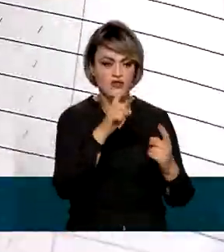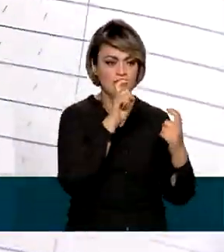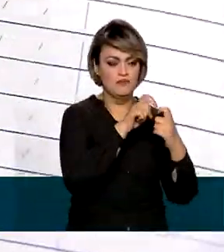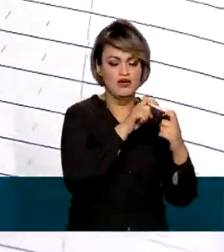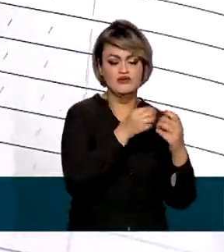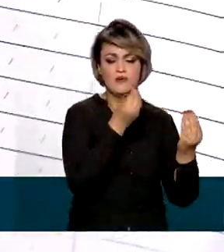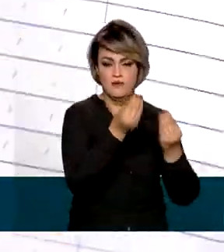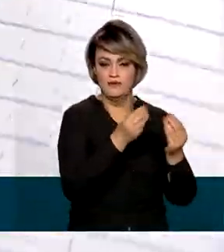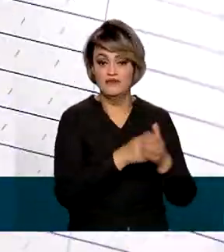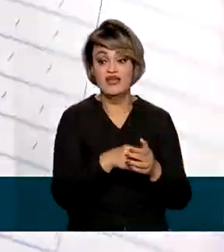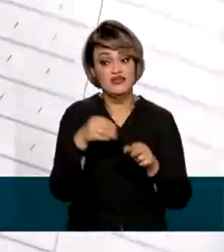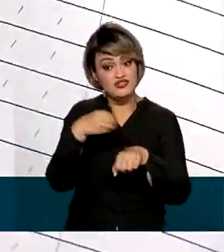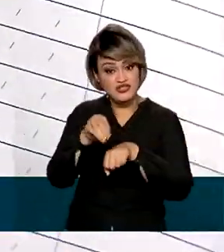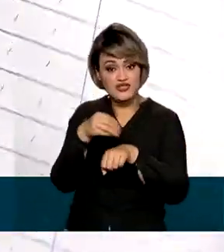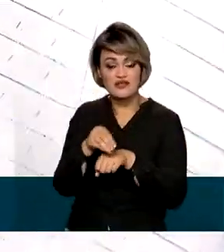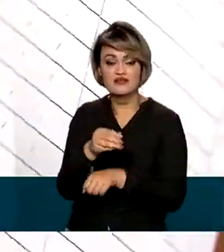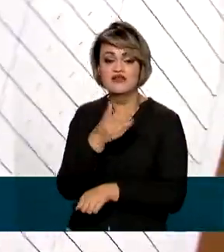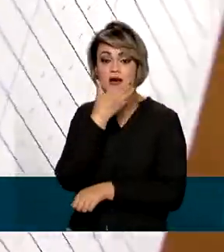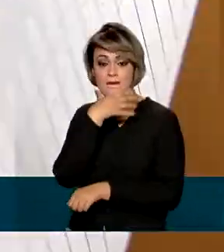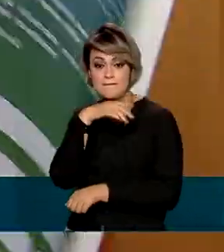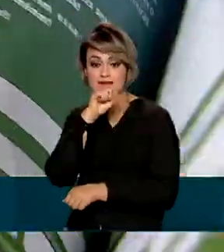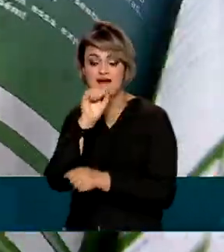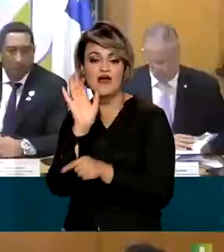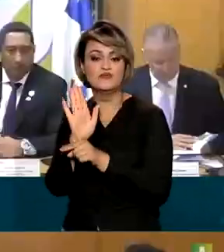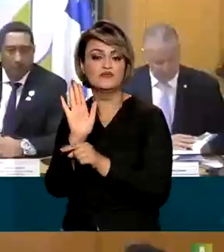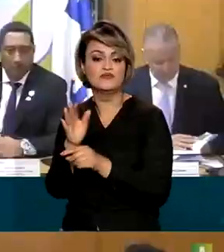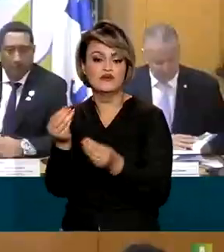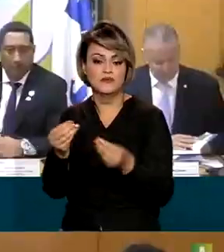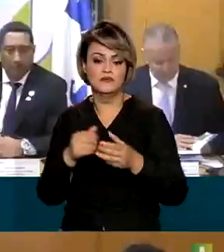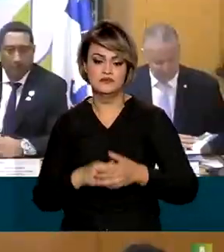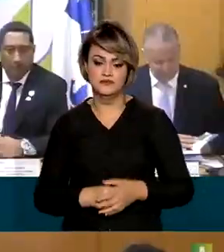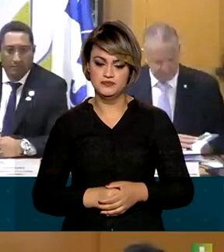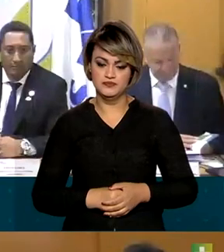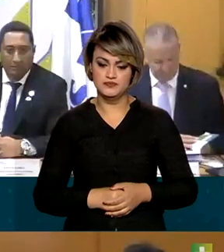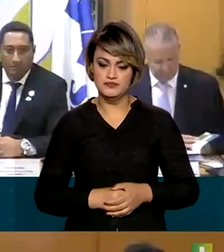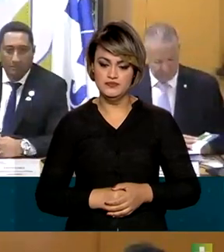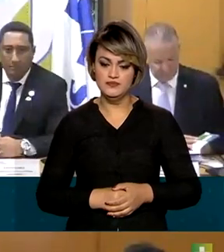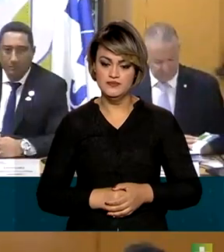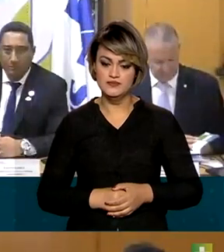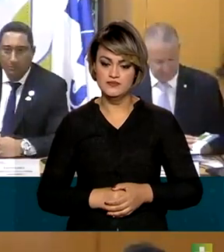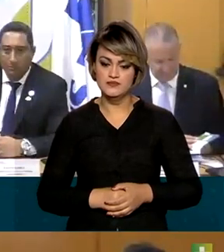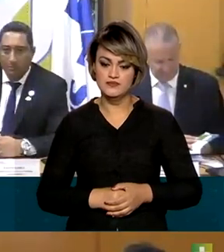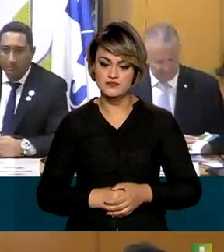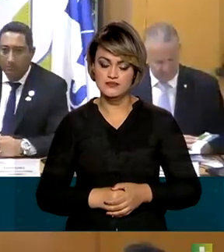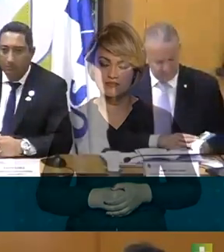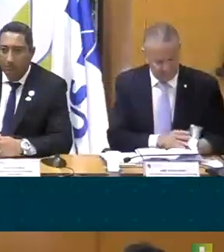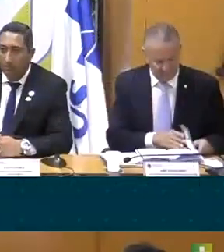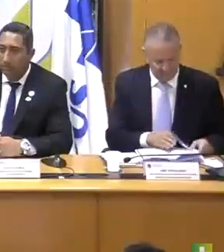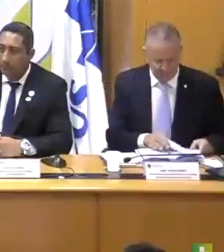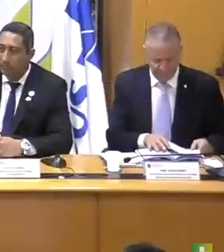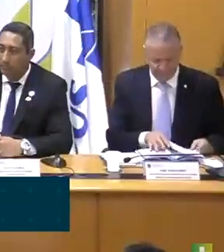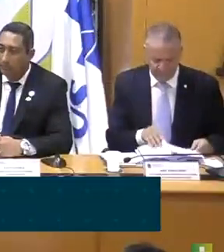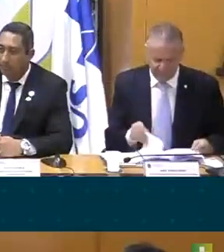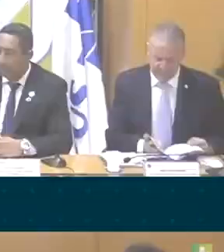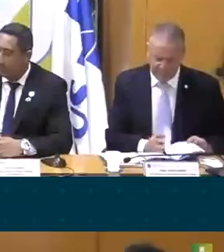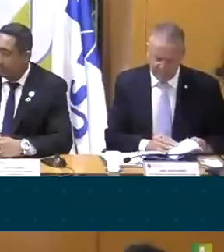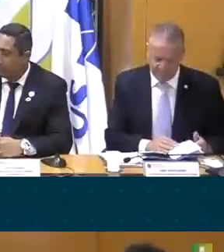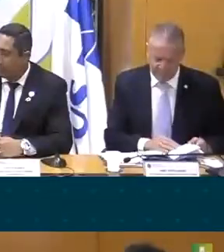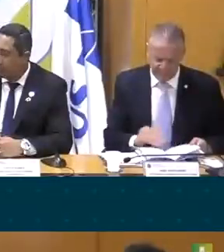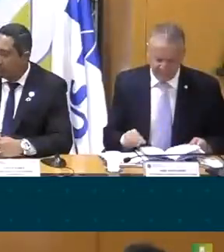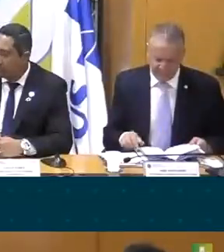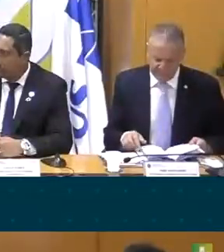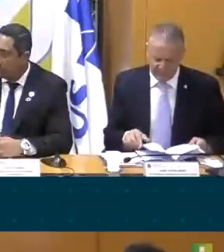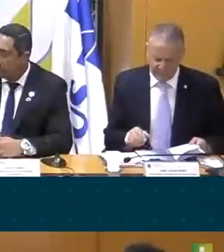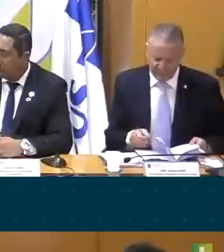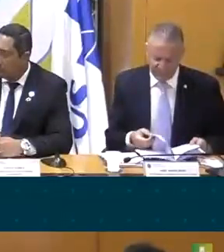sobre como os pais podem ajudar na gestação. A caderneta vai estar disponível online, vai estar disponível no site do Ministério da Saúde. Vão